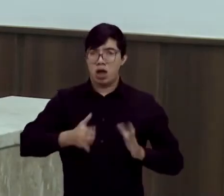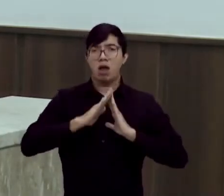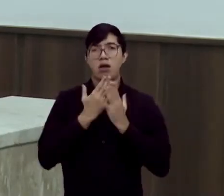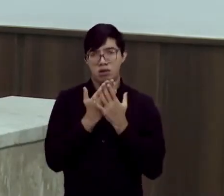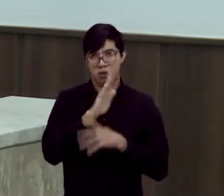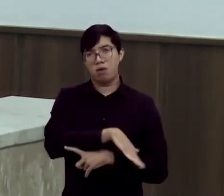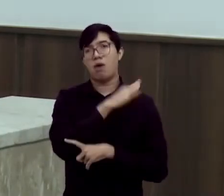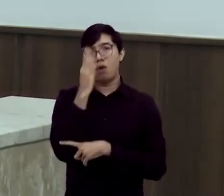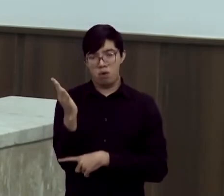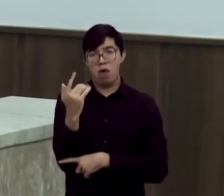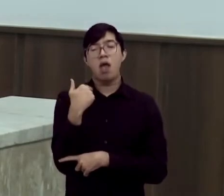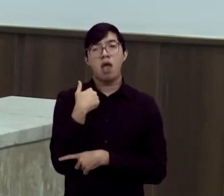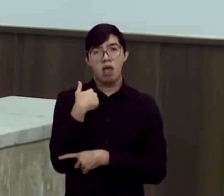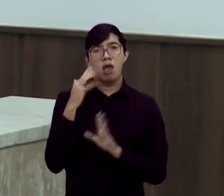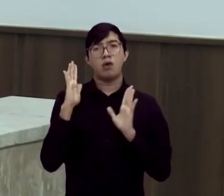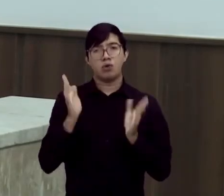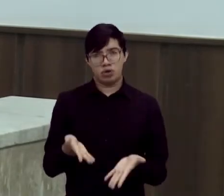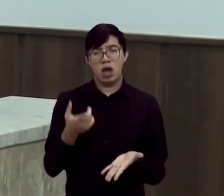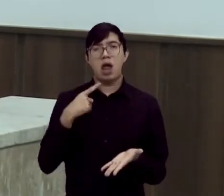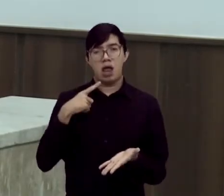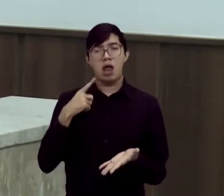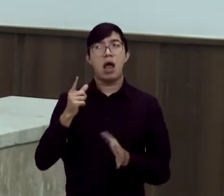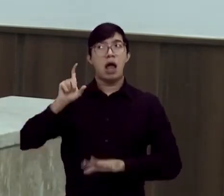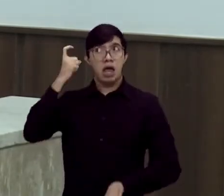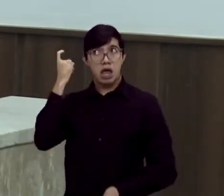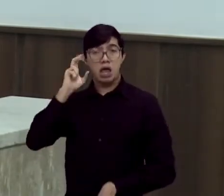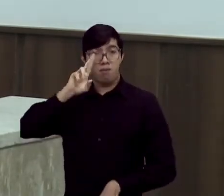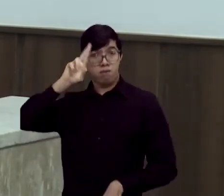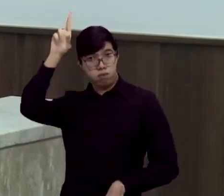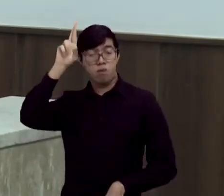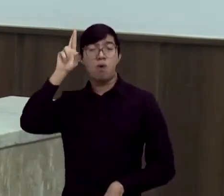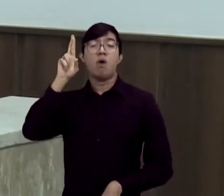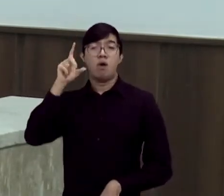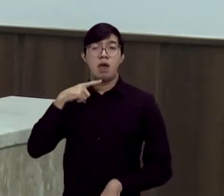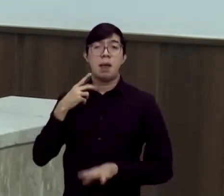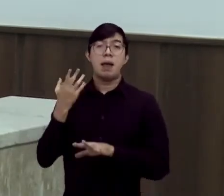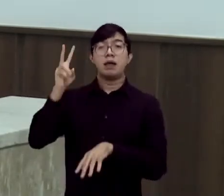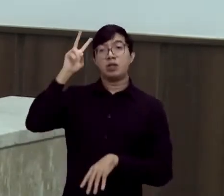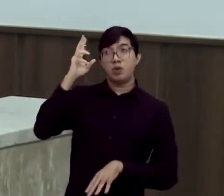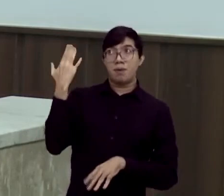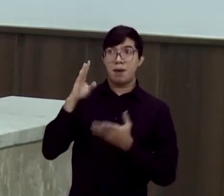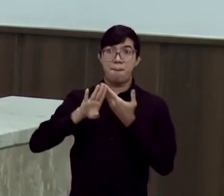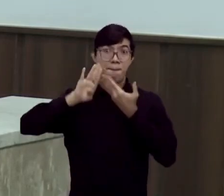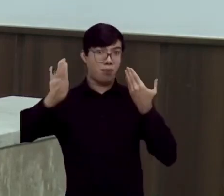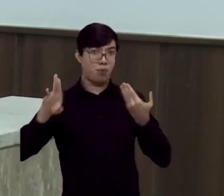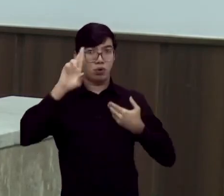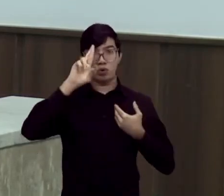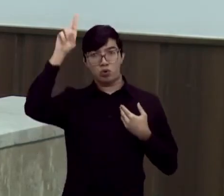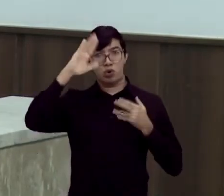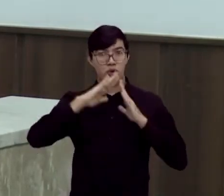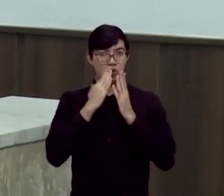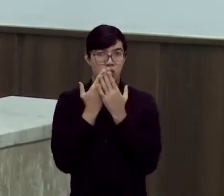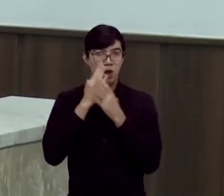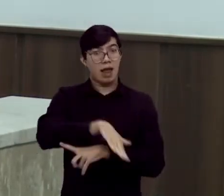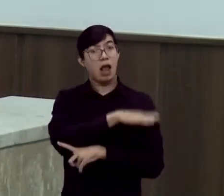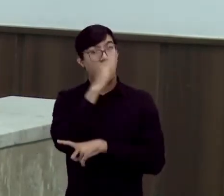integral. Eu mesma sou gestora, aliás, era, me licenciei, me afastei segunda-feira para assumir o mandato, era gestora de uma escola em